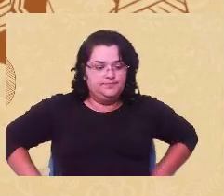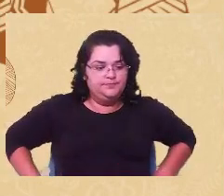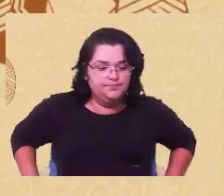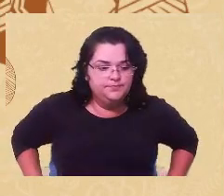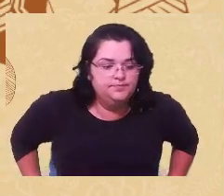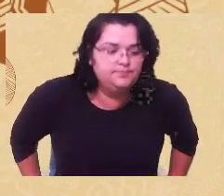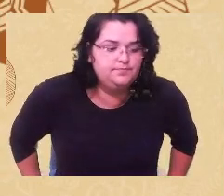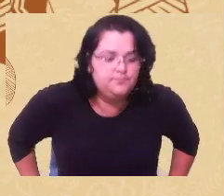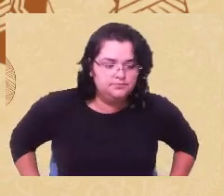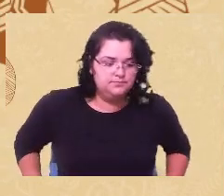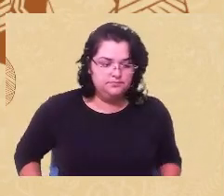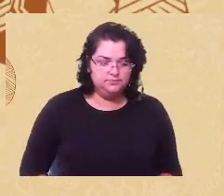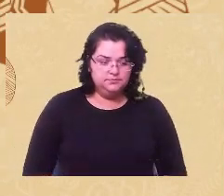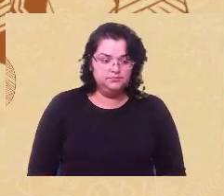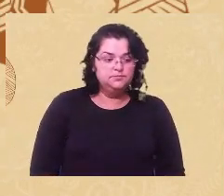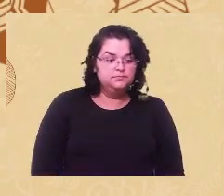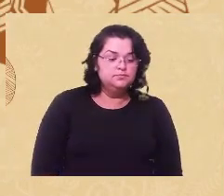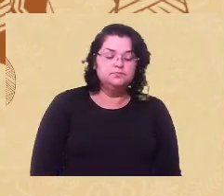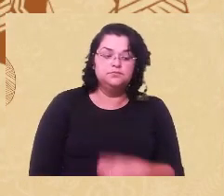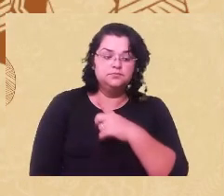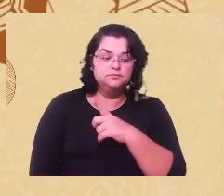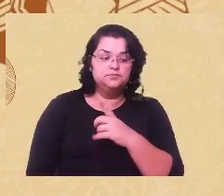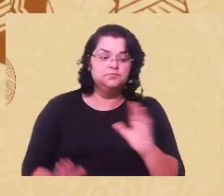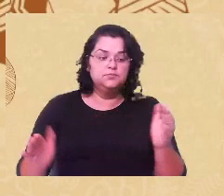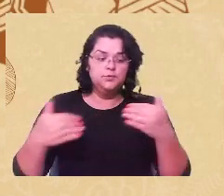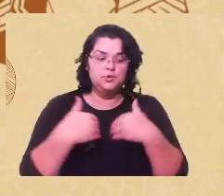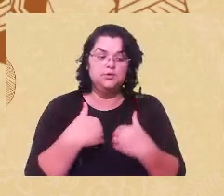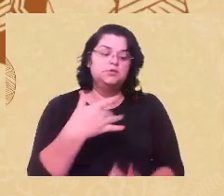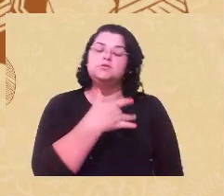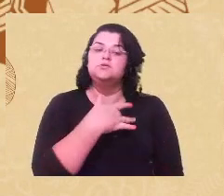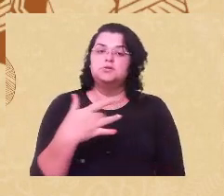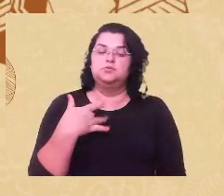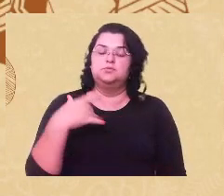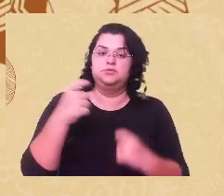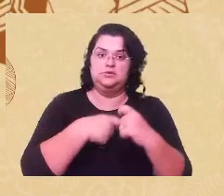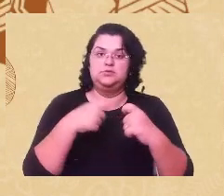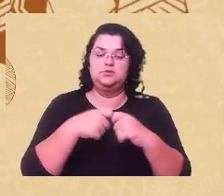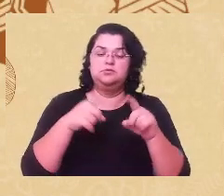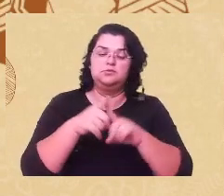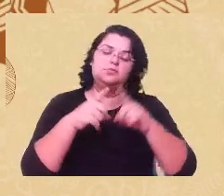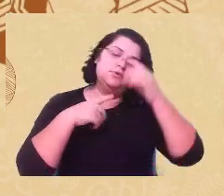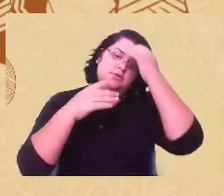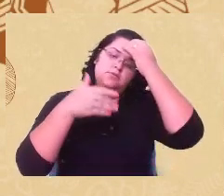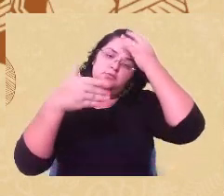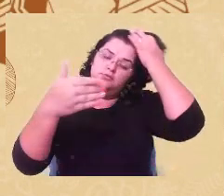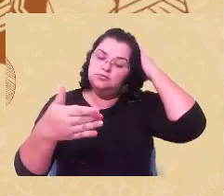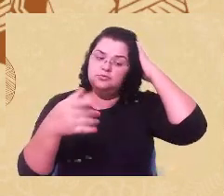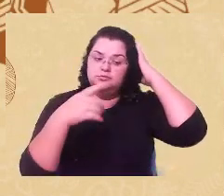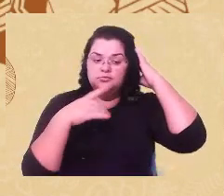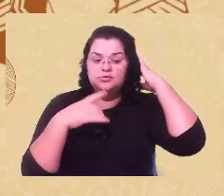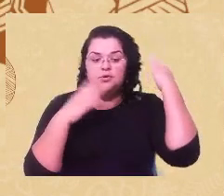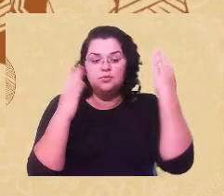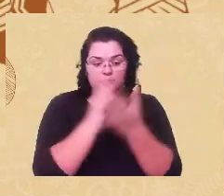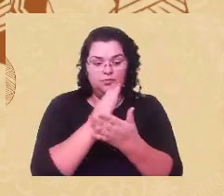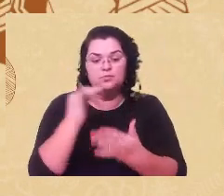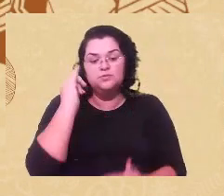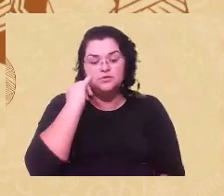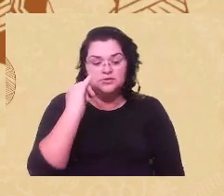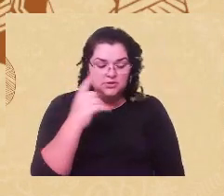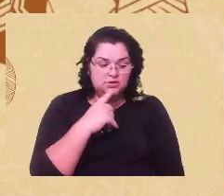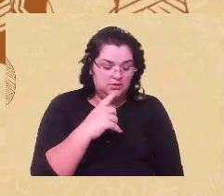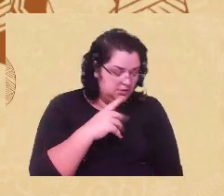E aí, como é que a gente pode acolher as demandas de saúde sexual e saúde reprodutiva? Algumas ideias, né, gente? Não tem resposta